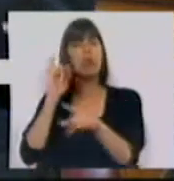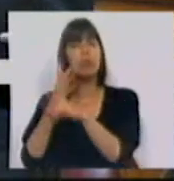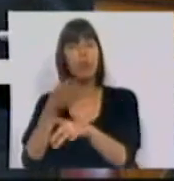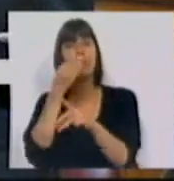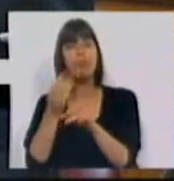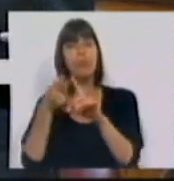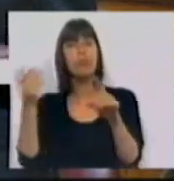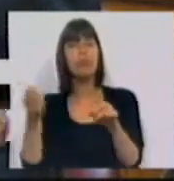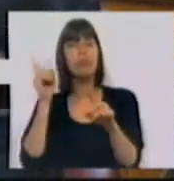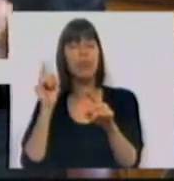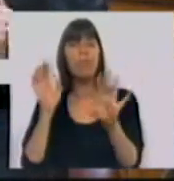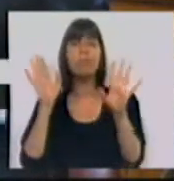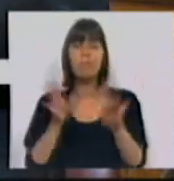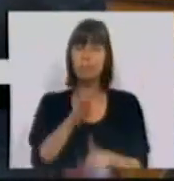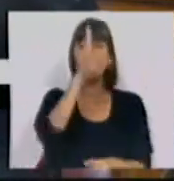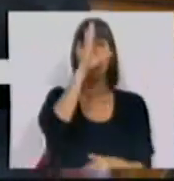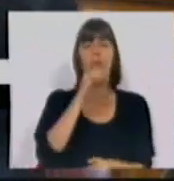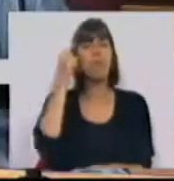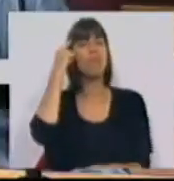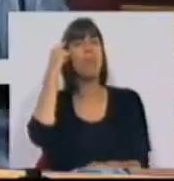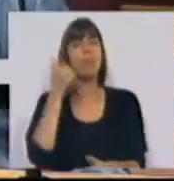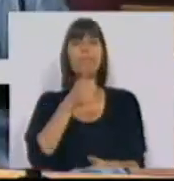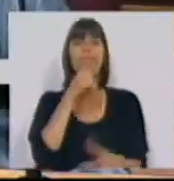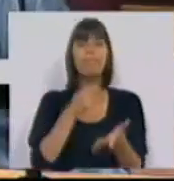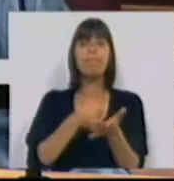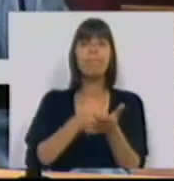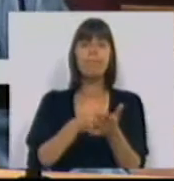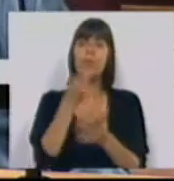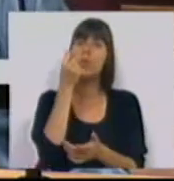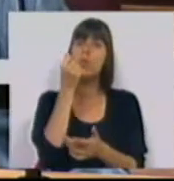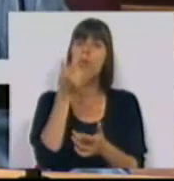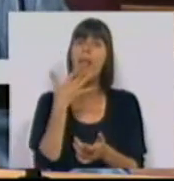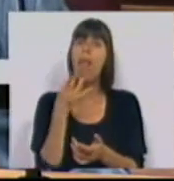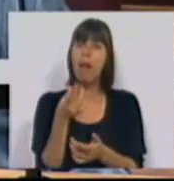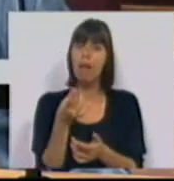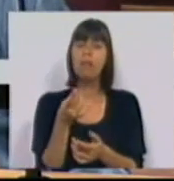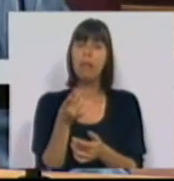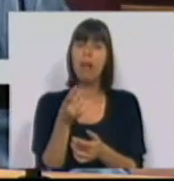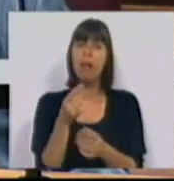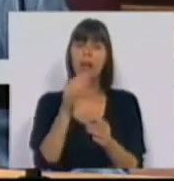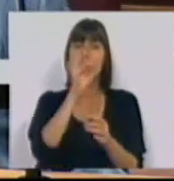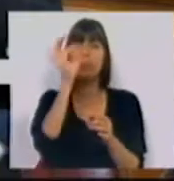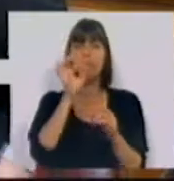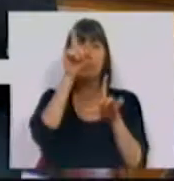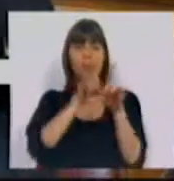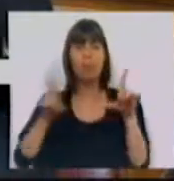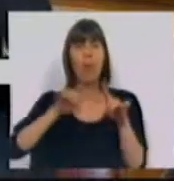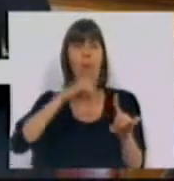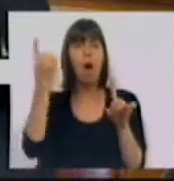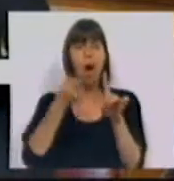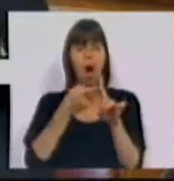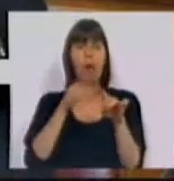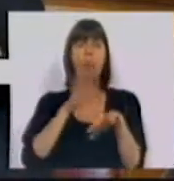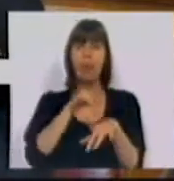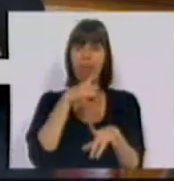injustiça. É que o Governo decidiu pagar o subsídio de Natal por doadécimos. E por causa